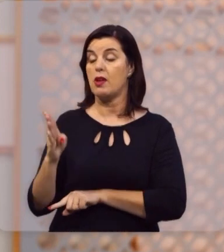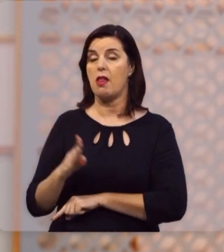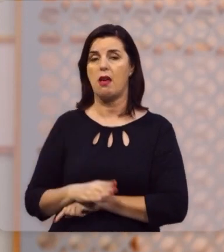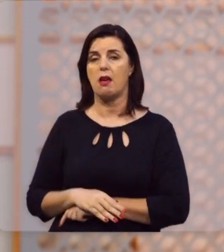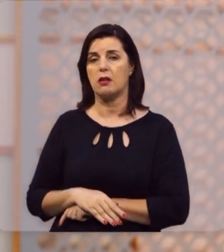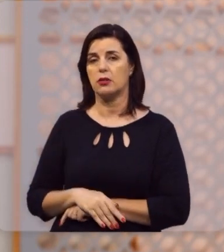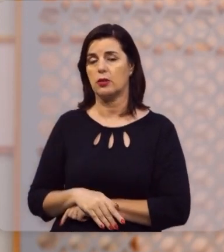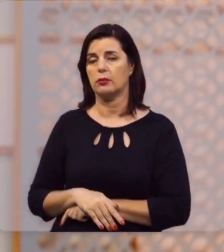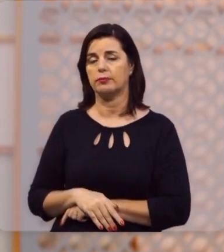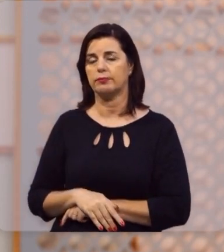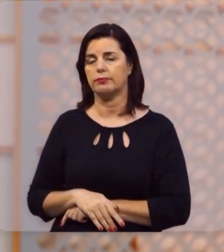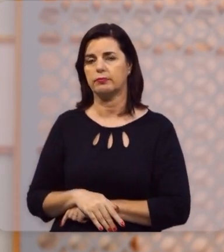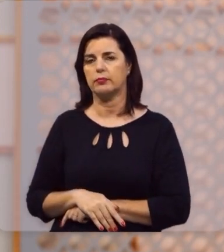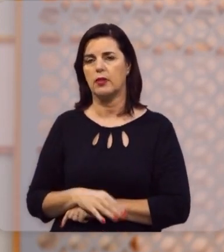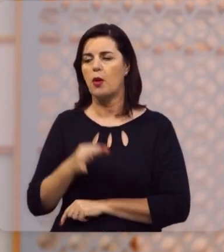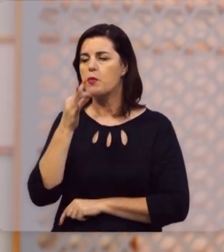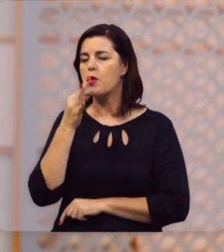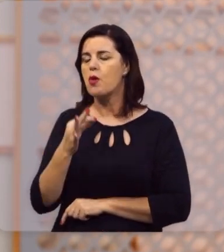diretos de Diná